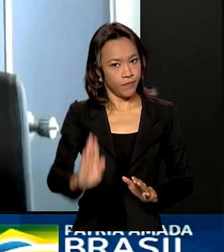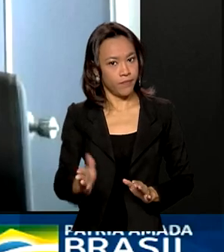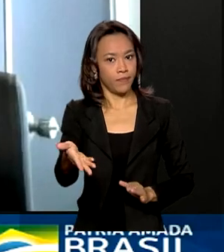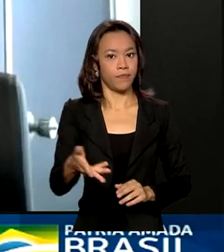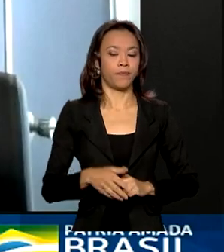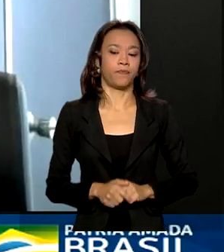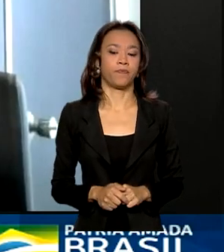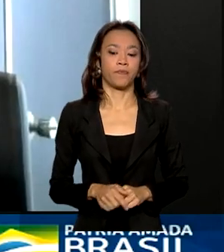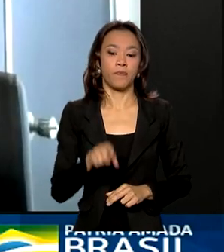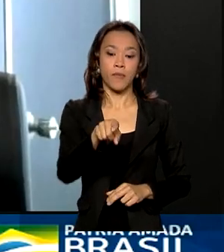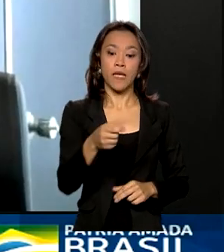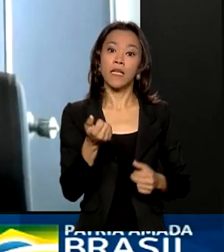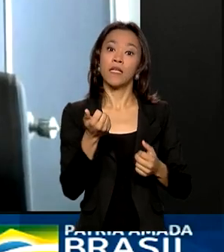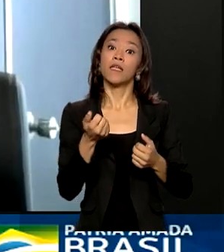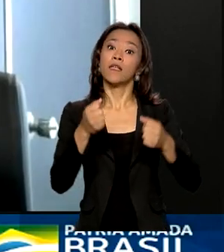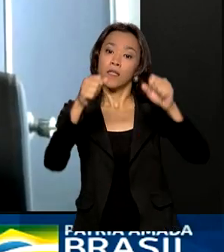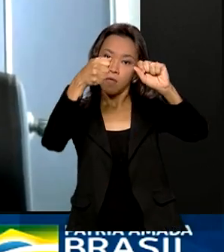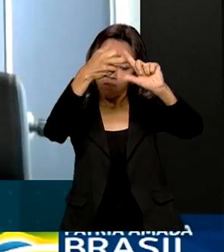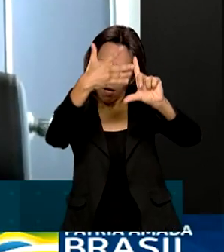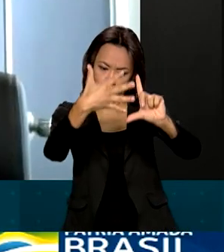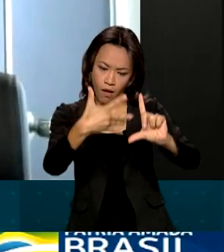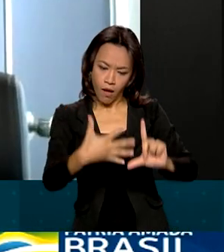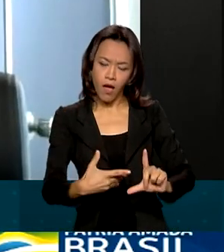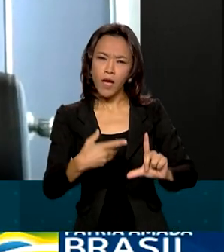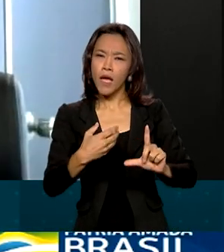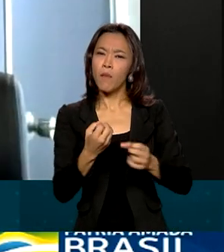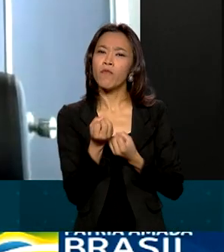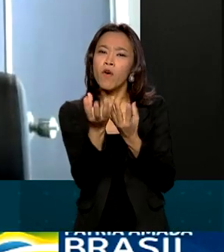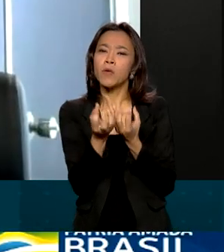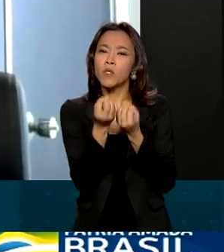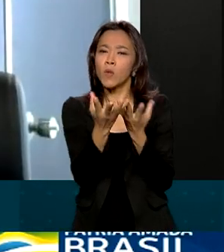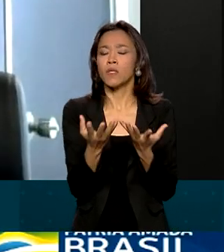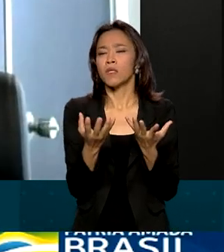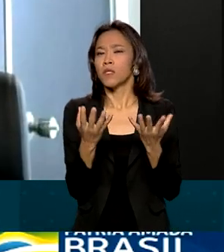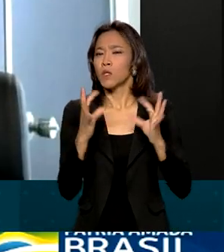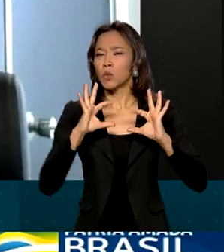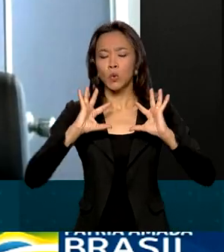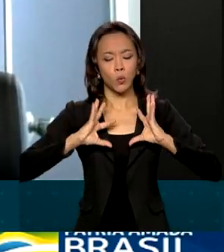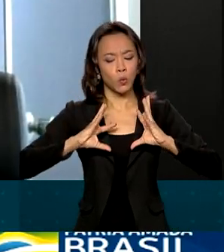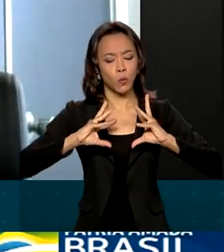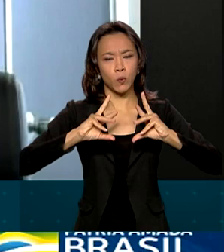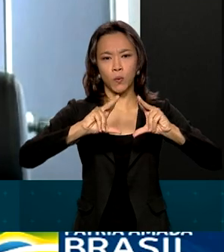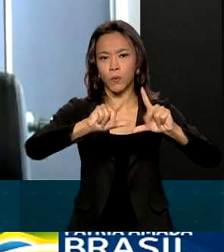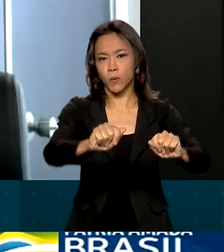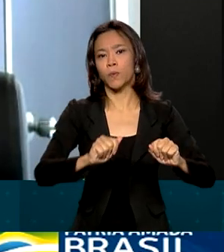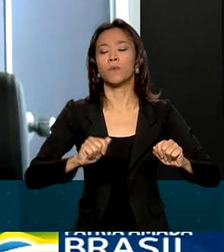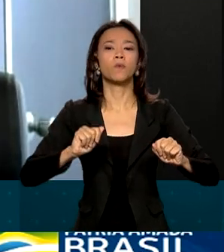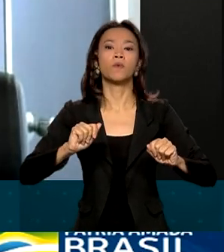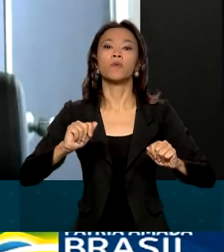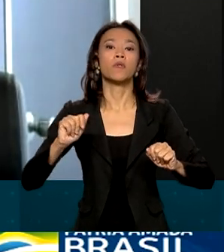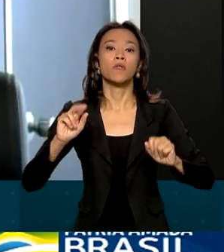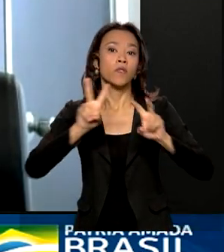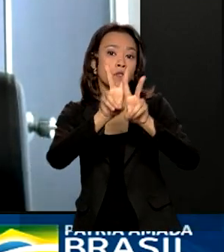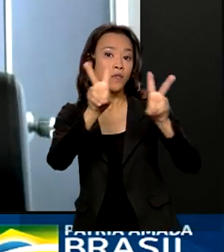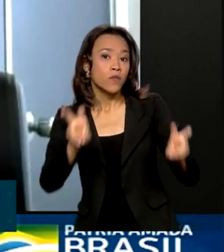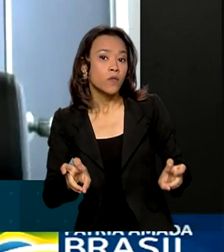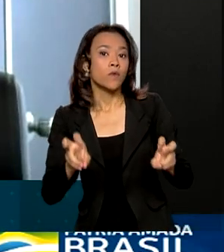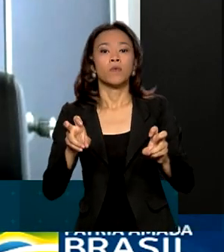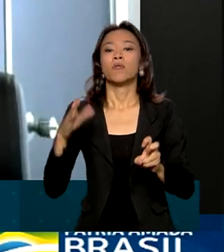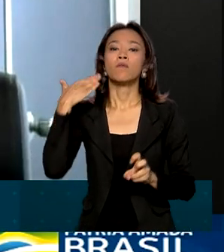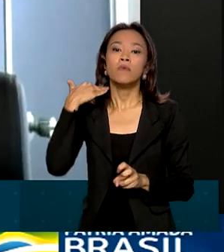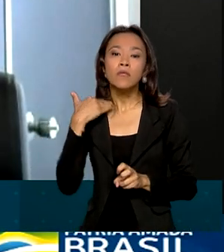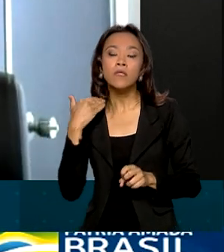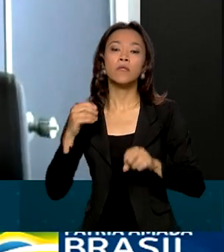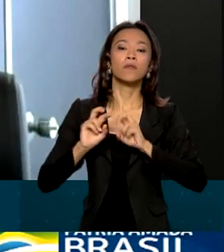uma plataforma que apresenta informações completas, detalhadas, sobre a produção de conhecimento do banco, os estudos e